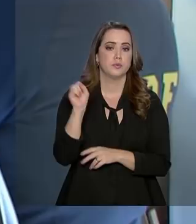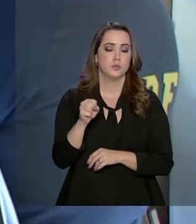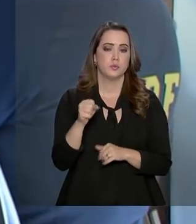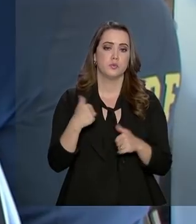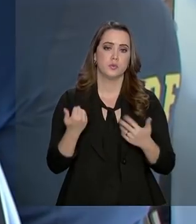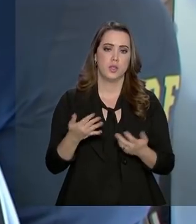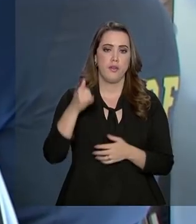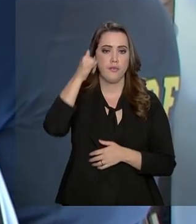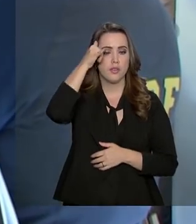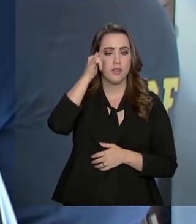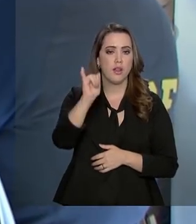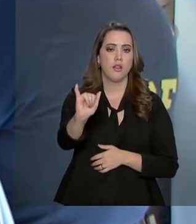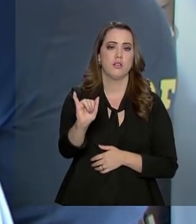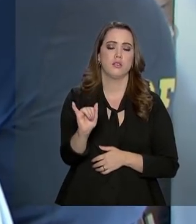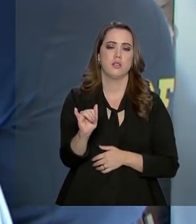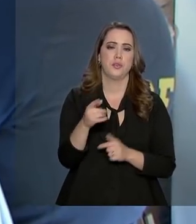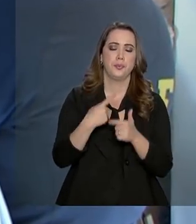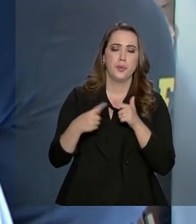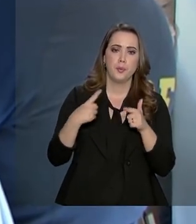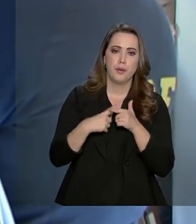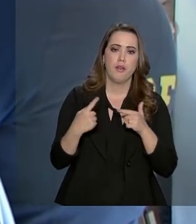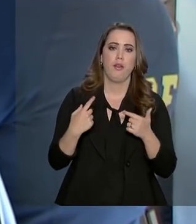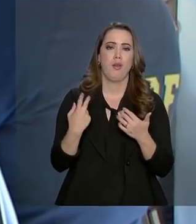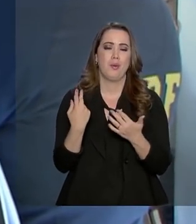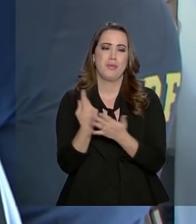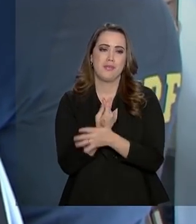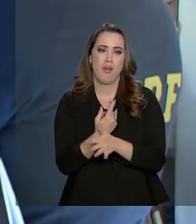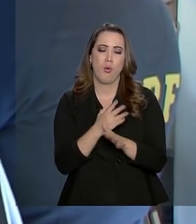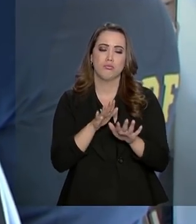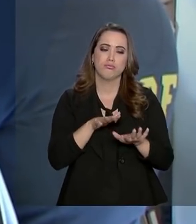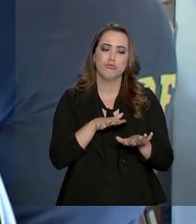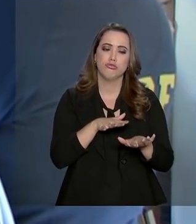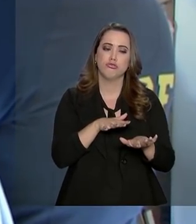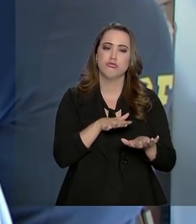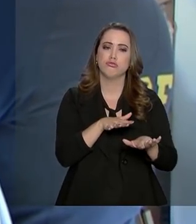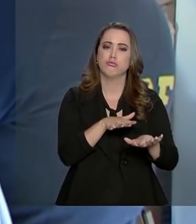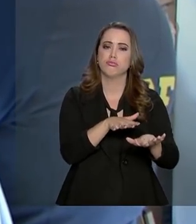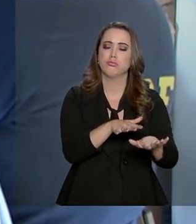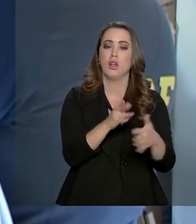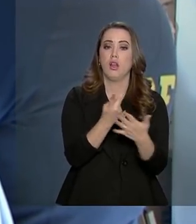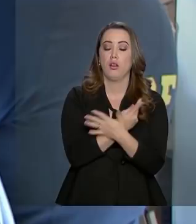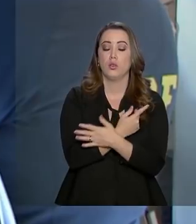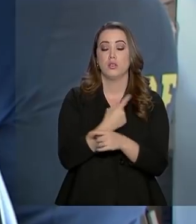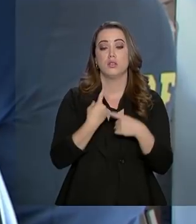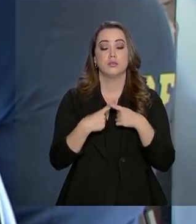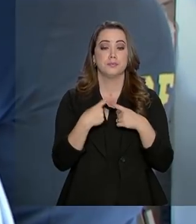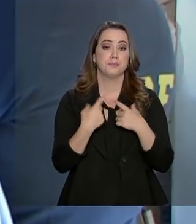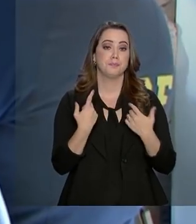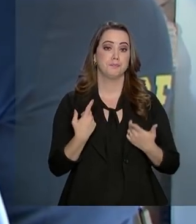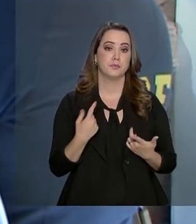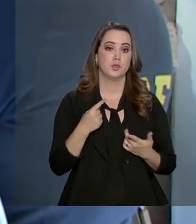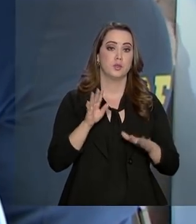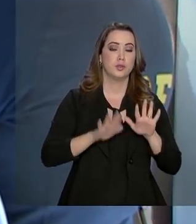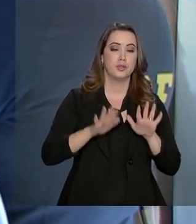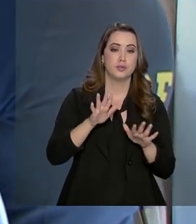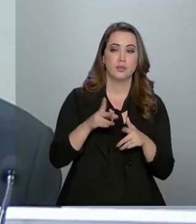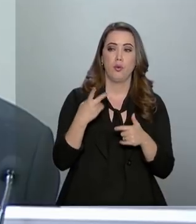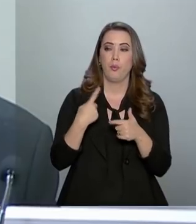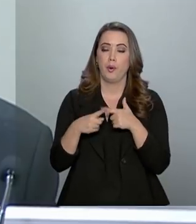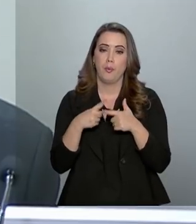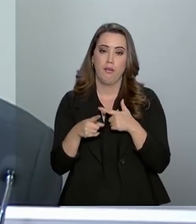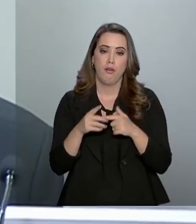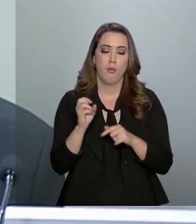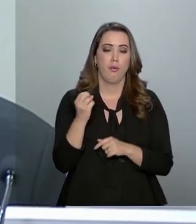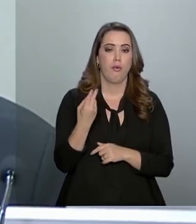evitar que incidentes no percurso, sejam incidentes decorrentes de algum ilícito,